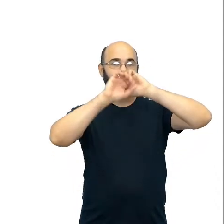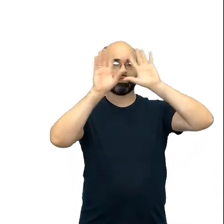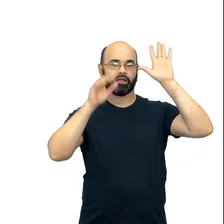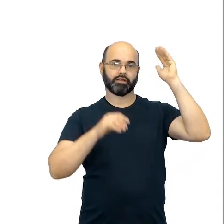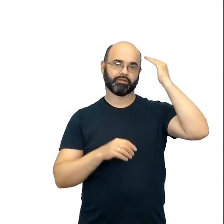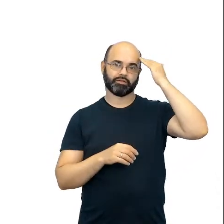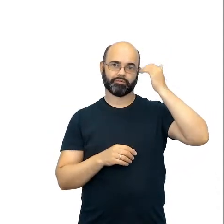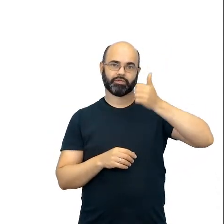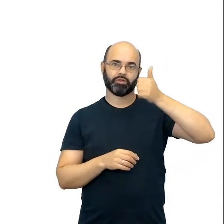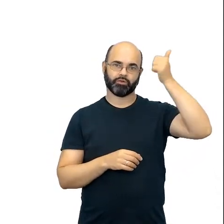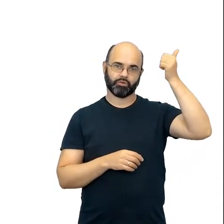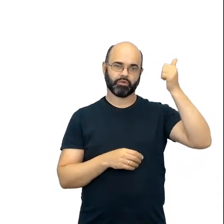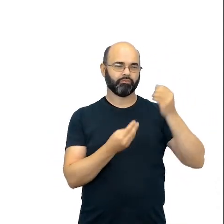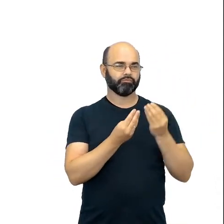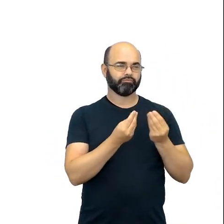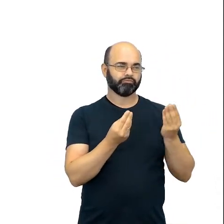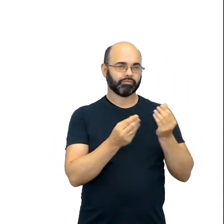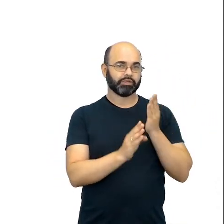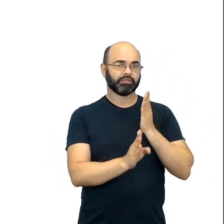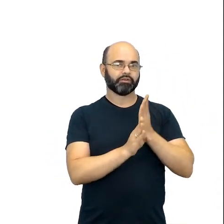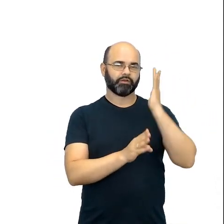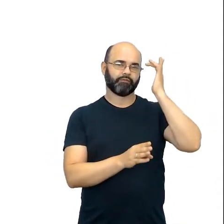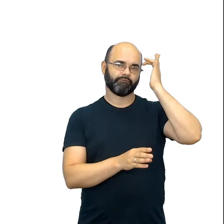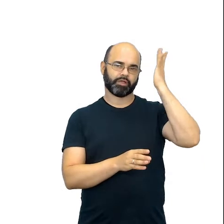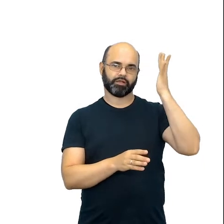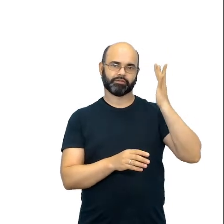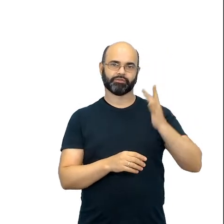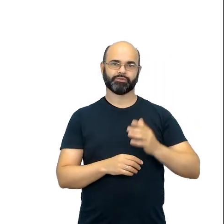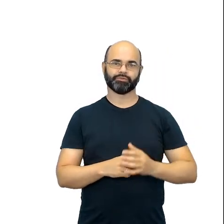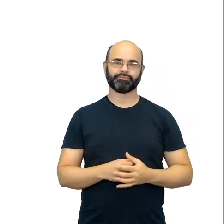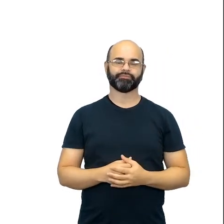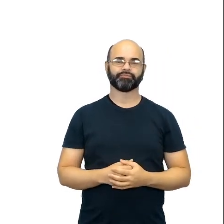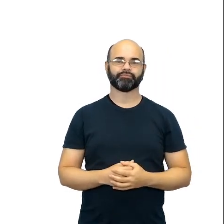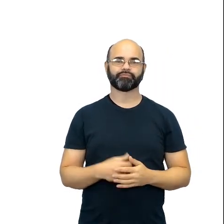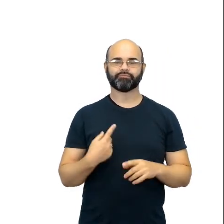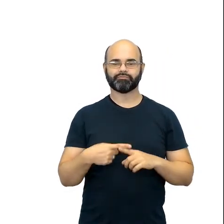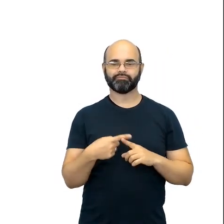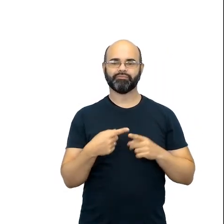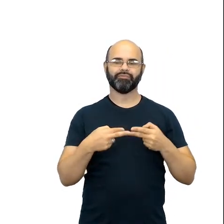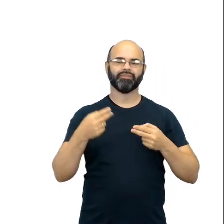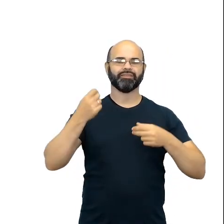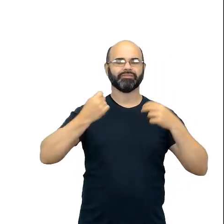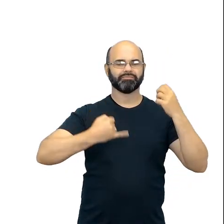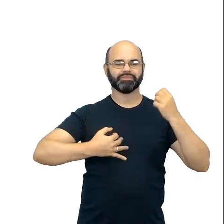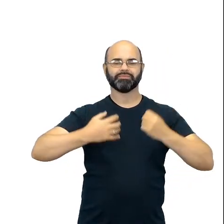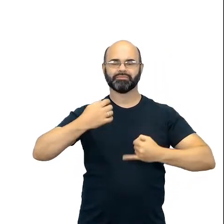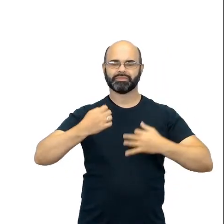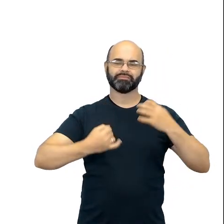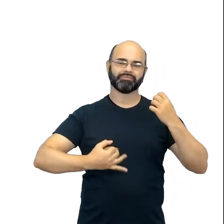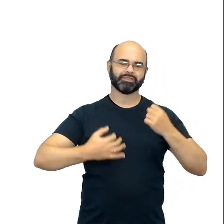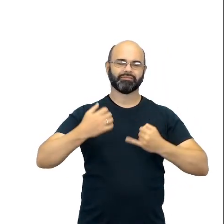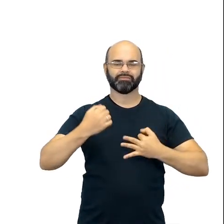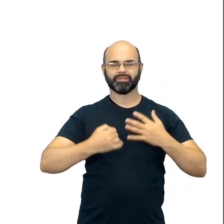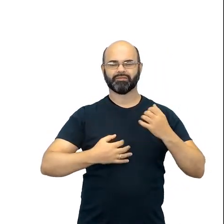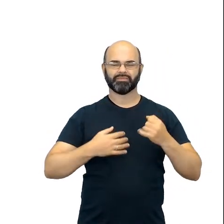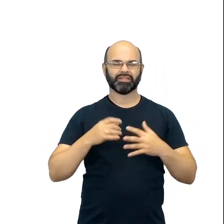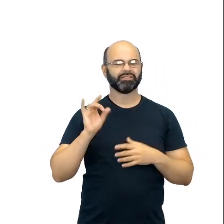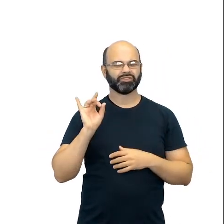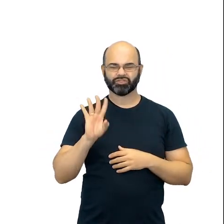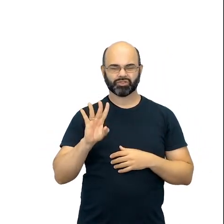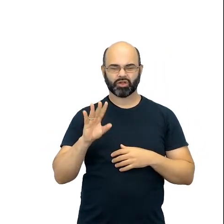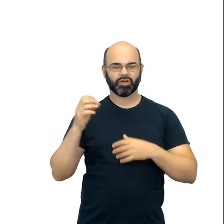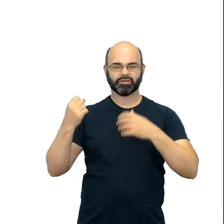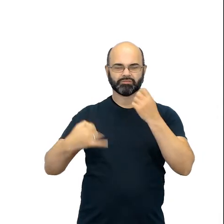visual com o assunto. O que, quando a gente está só falando de equilíbrio químico, é mais difícil. Ele tem uma